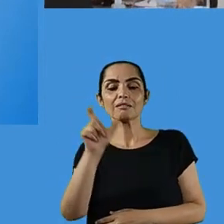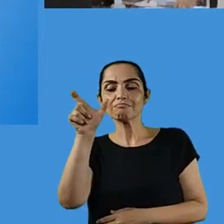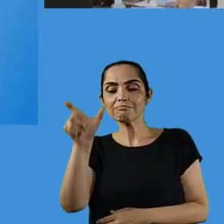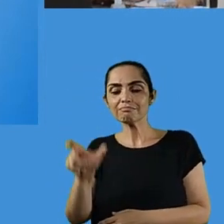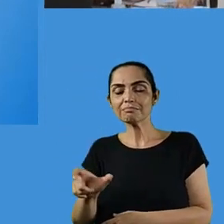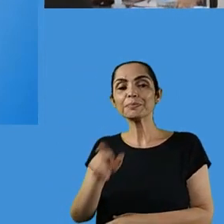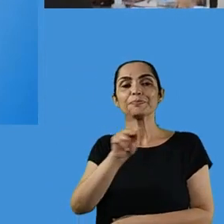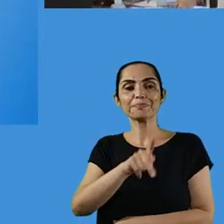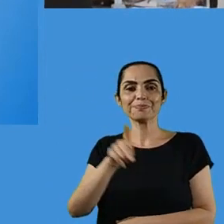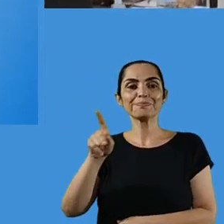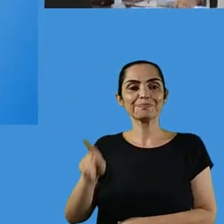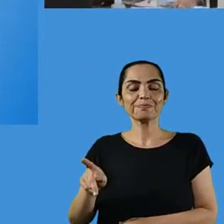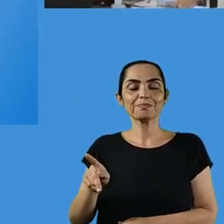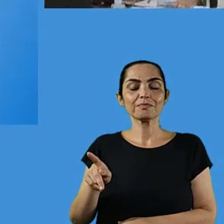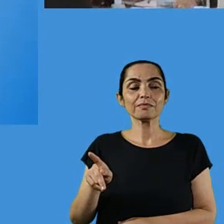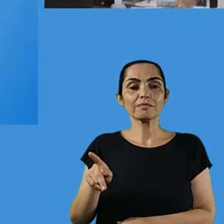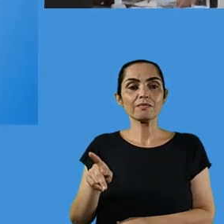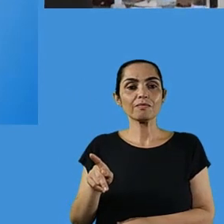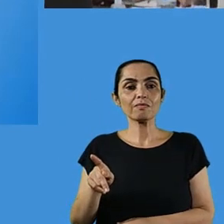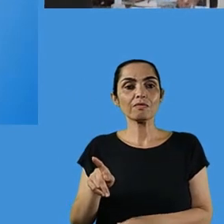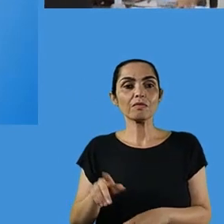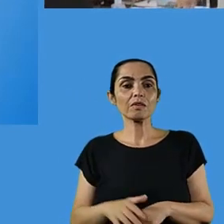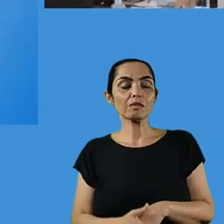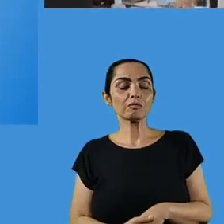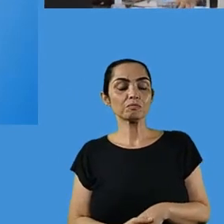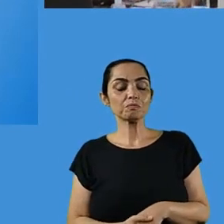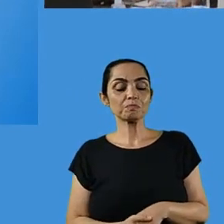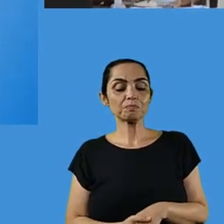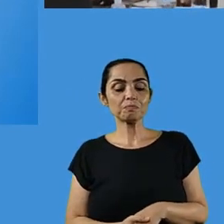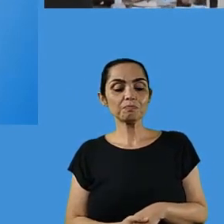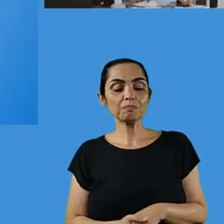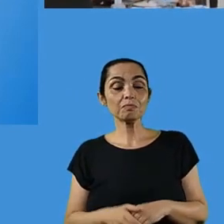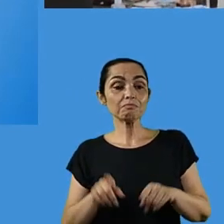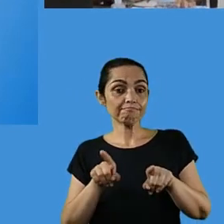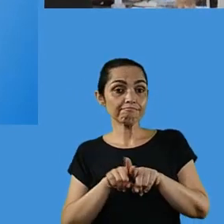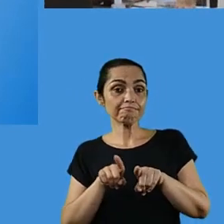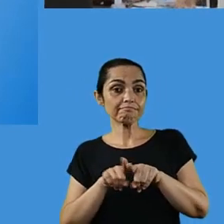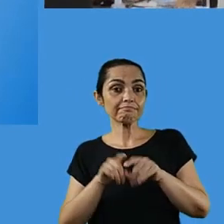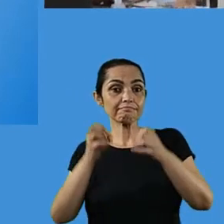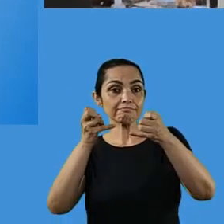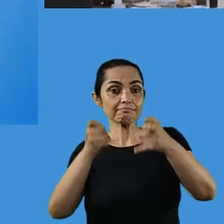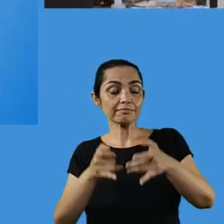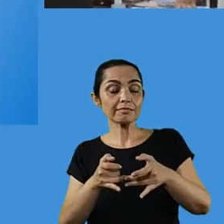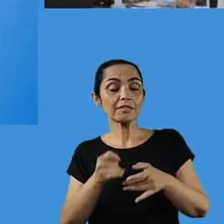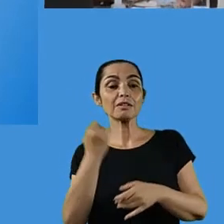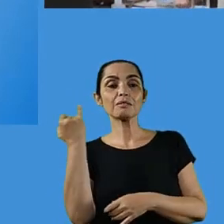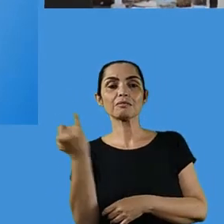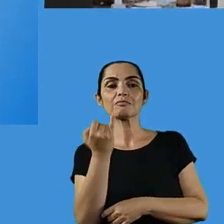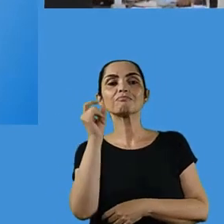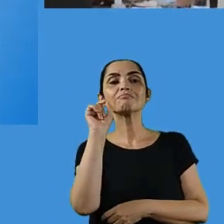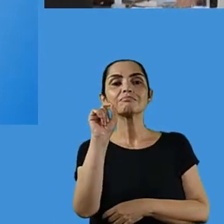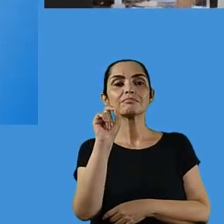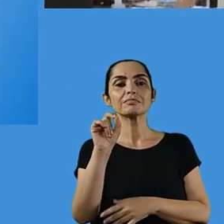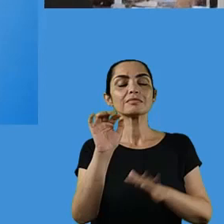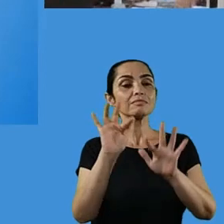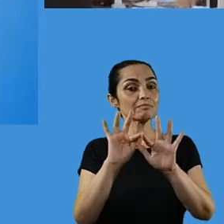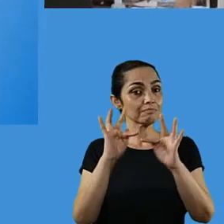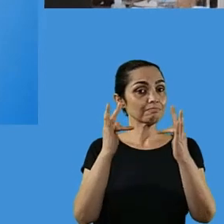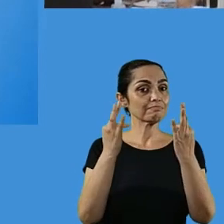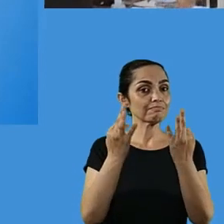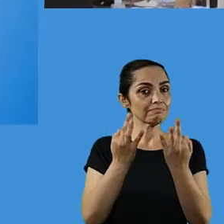E aí, eu quero falar também um pouquinho, nessa nossa prosa, nessa conversa, sobre a família. Quantas e quantas vezes nós fizemos